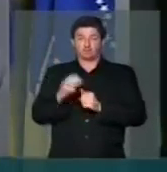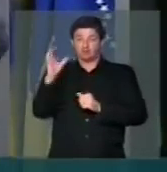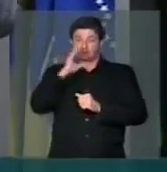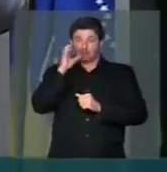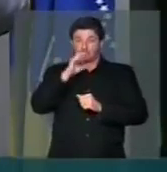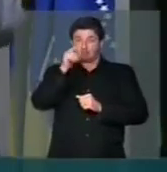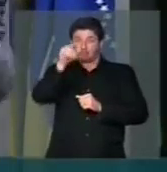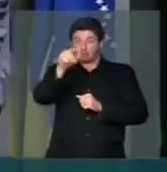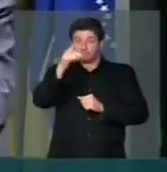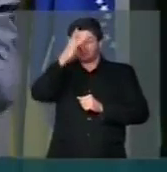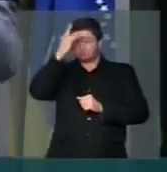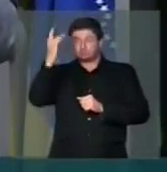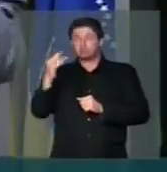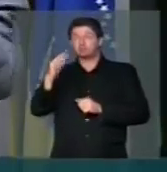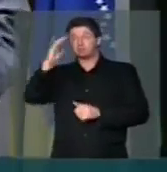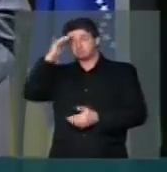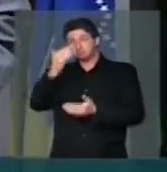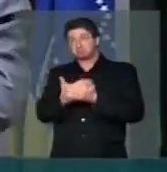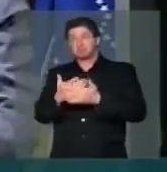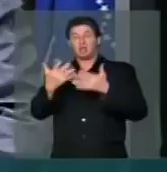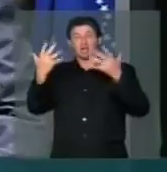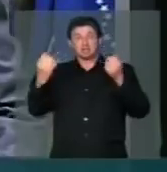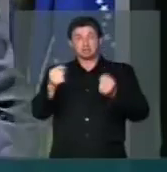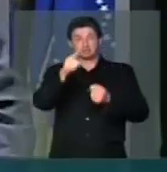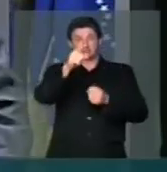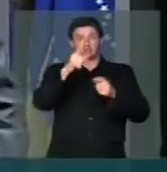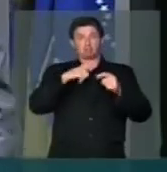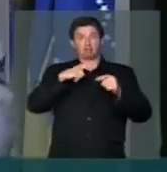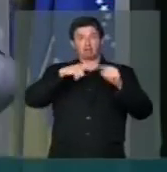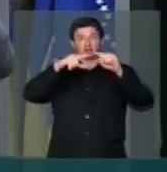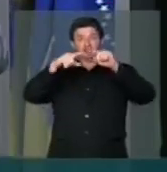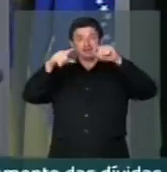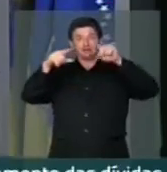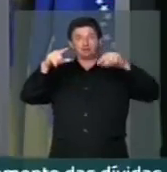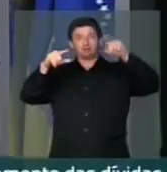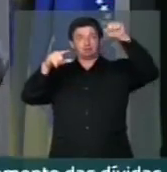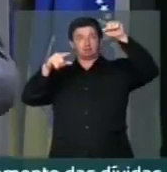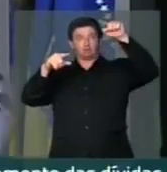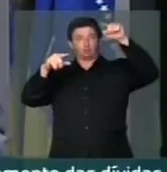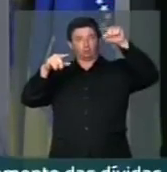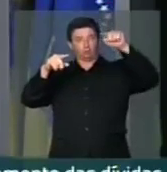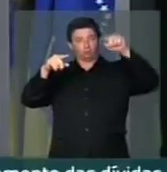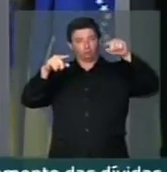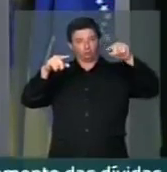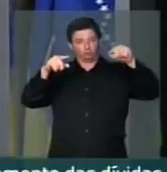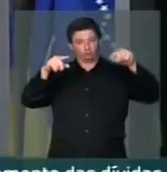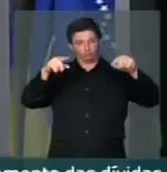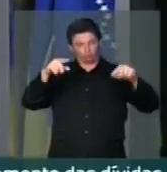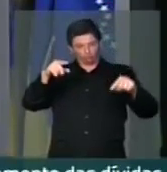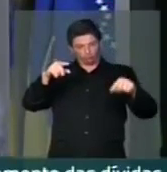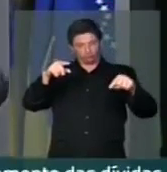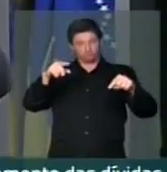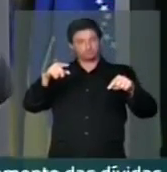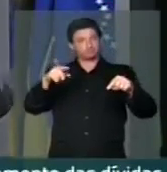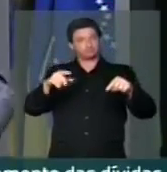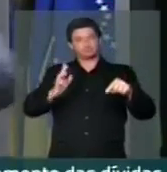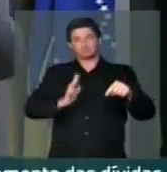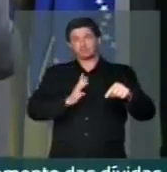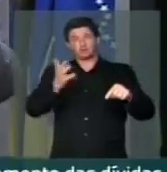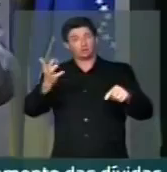porque sua popularidade vem caindo. é vertiginosa, é